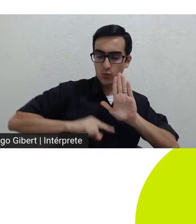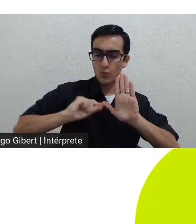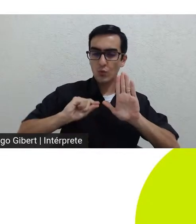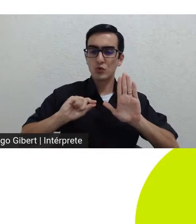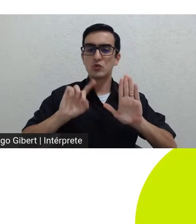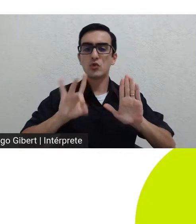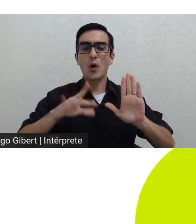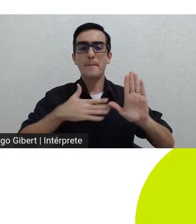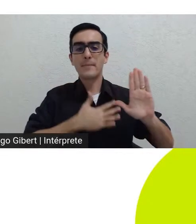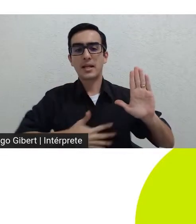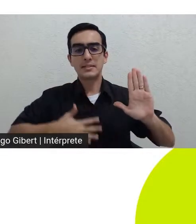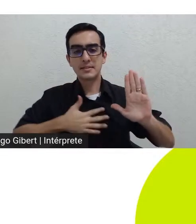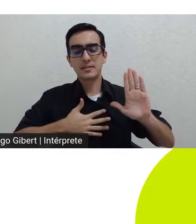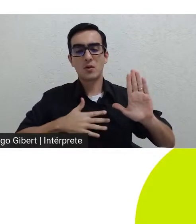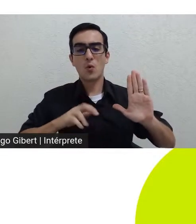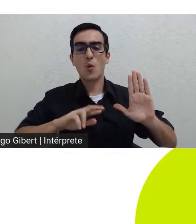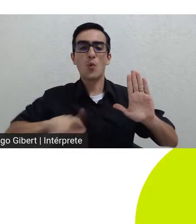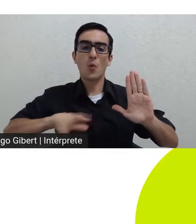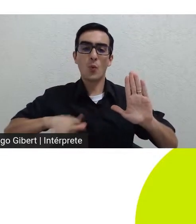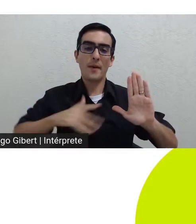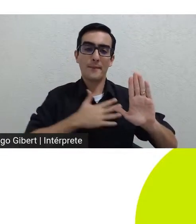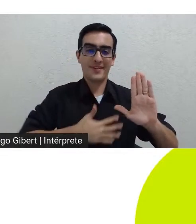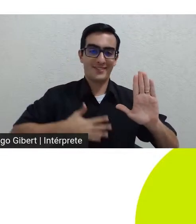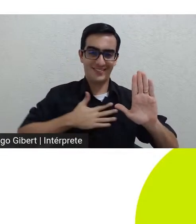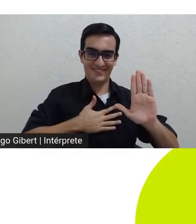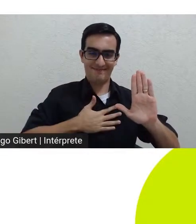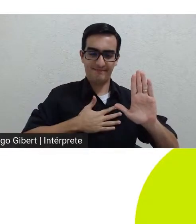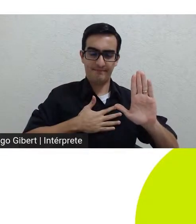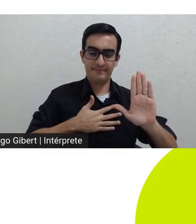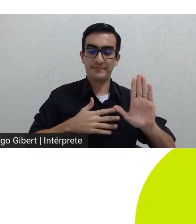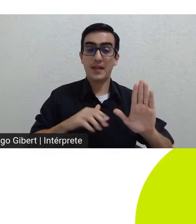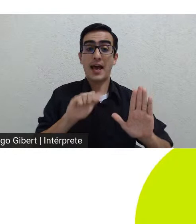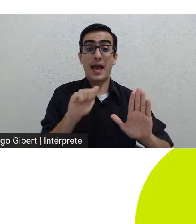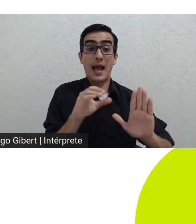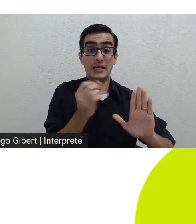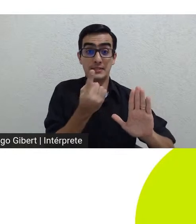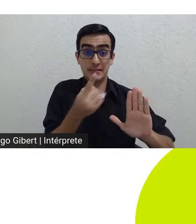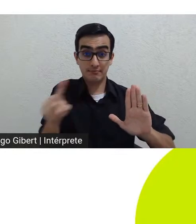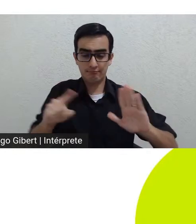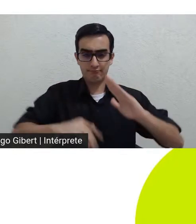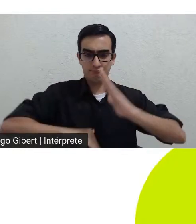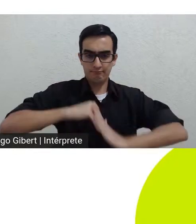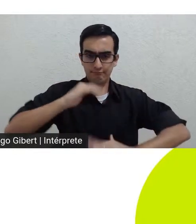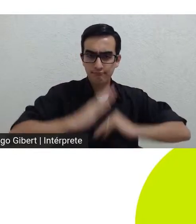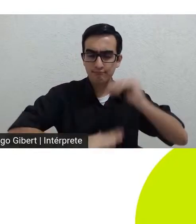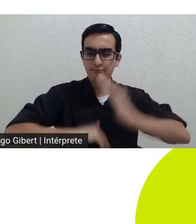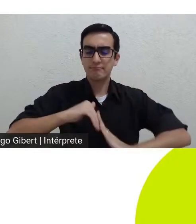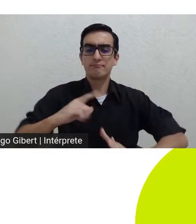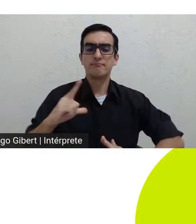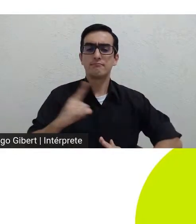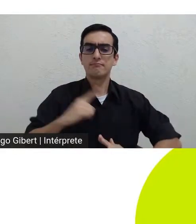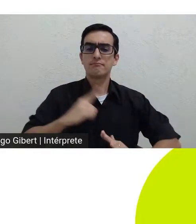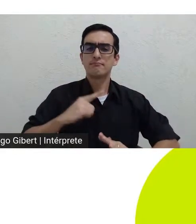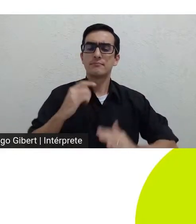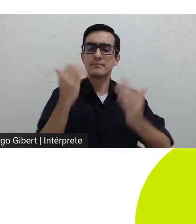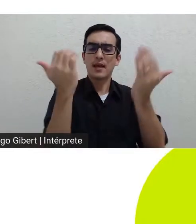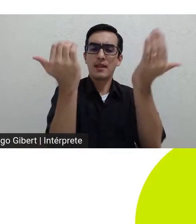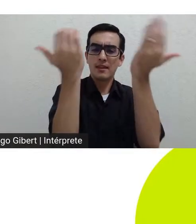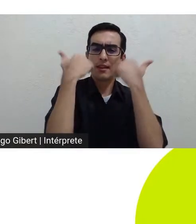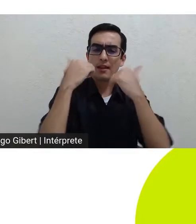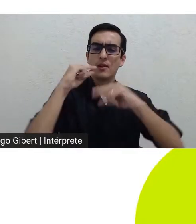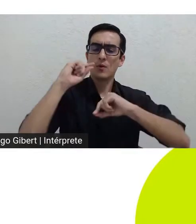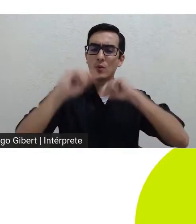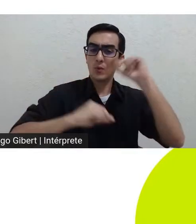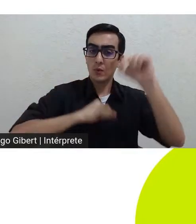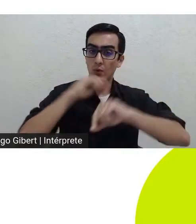e desprazer. Neste caso o ato compulsivo não se produz a partir de uma operação de